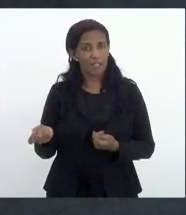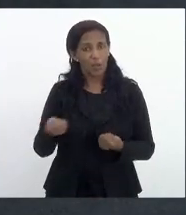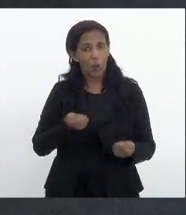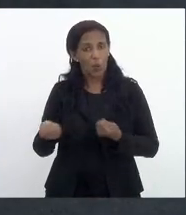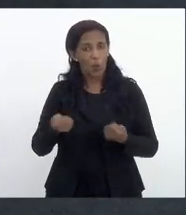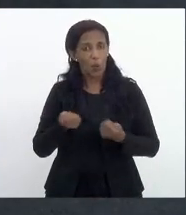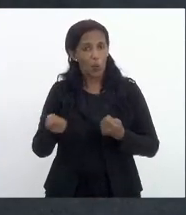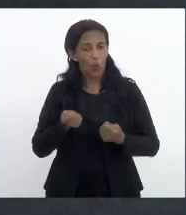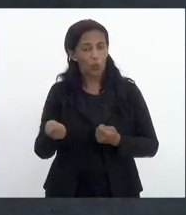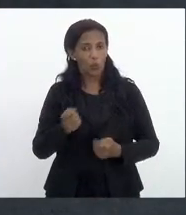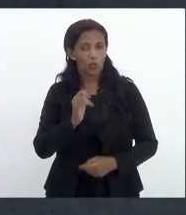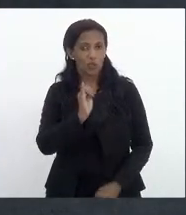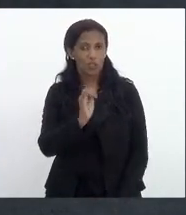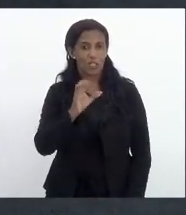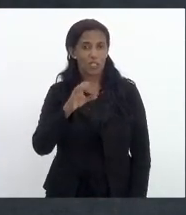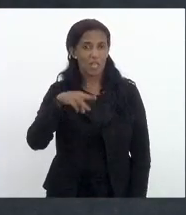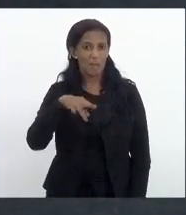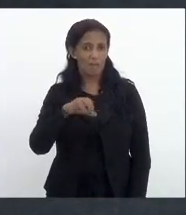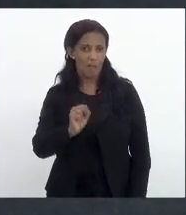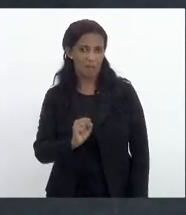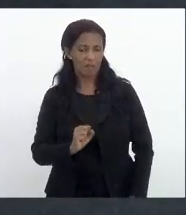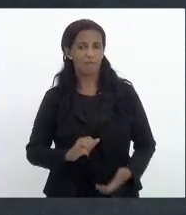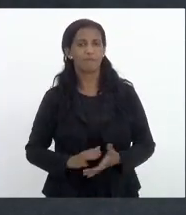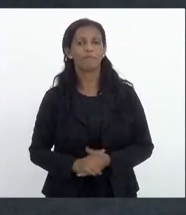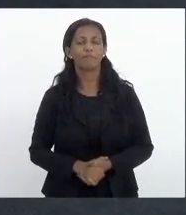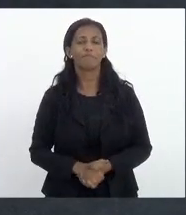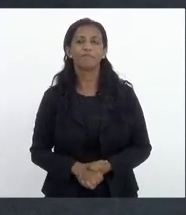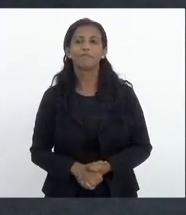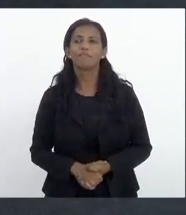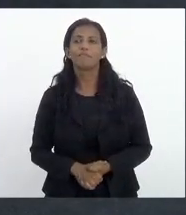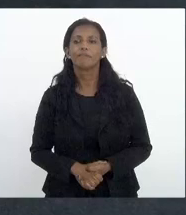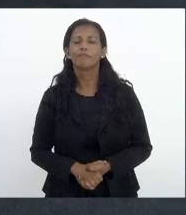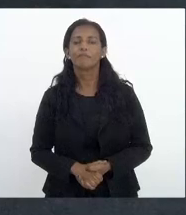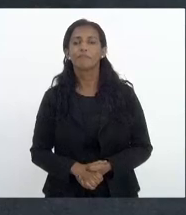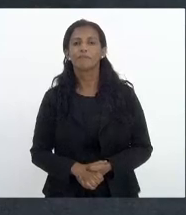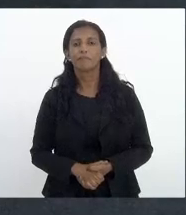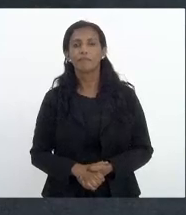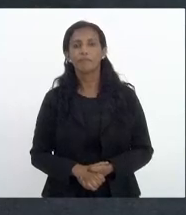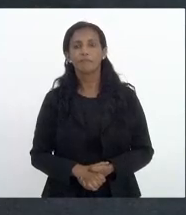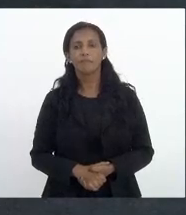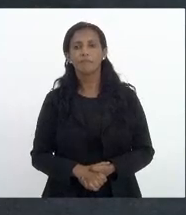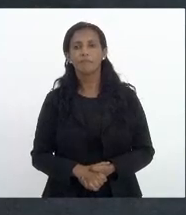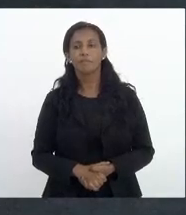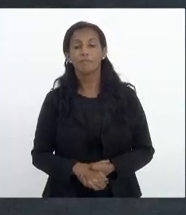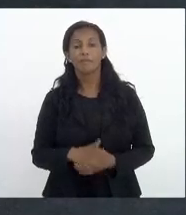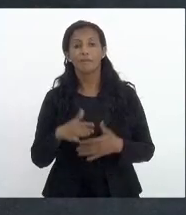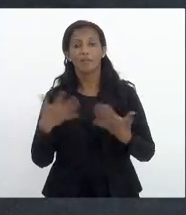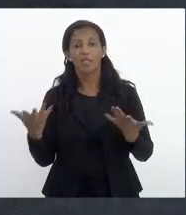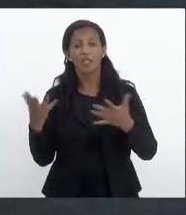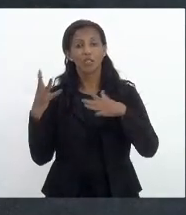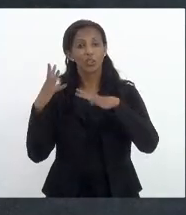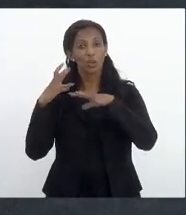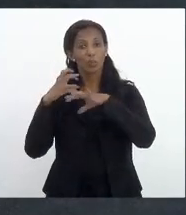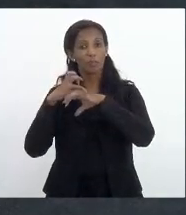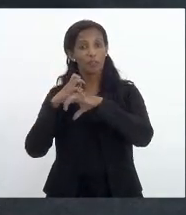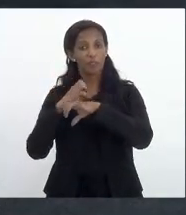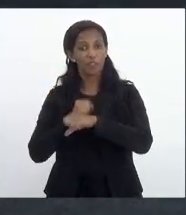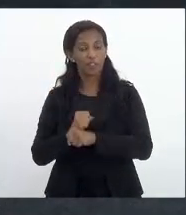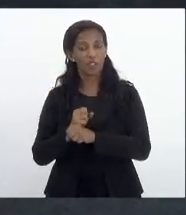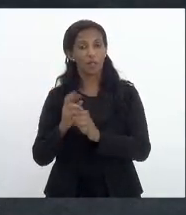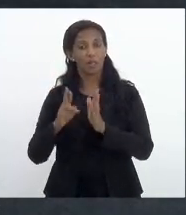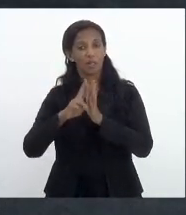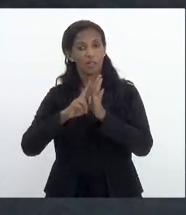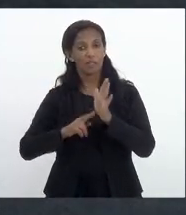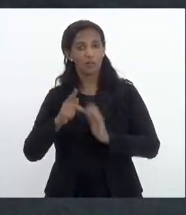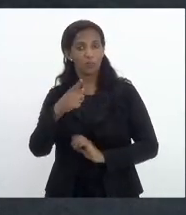da geração de ICMS e estamos fechando a redação de um projeto de lei